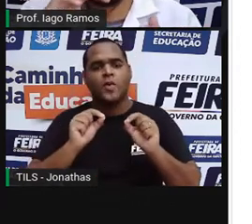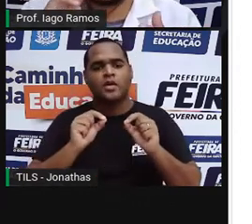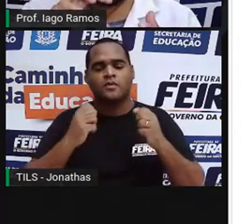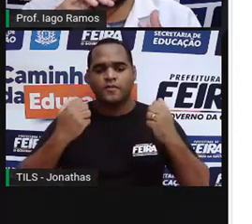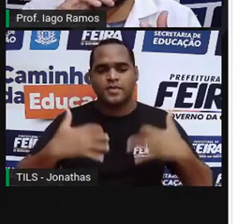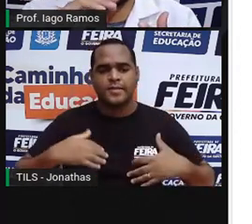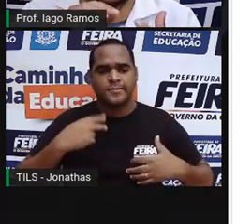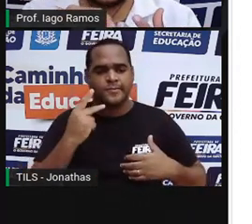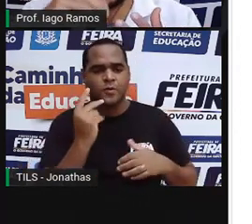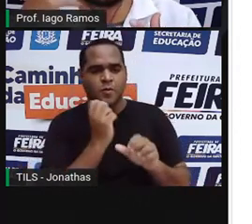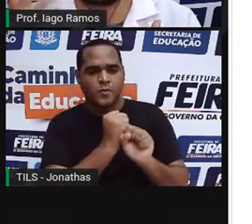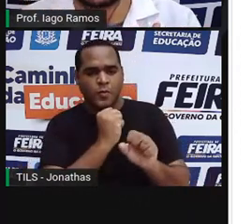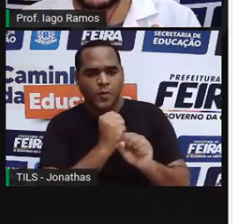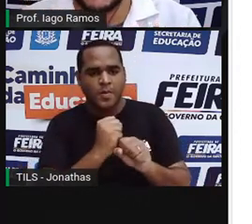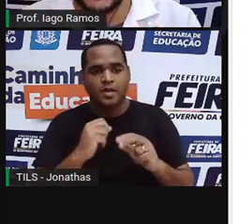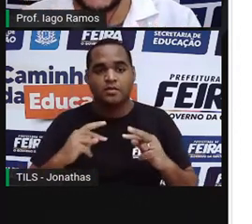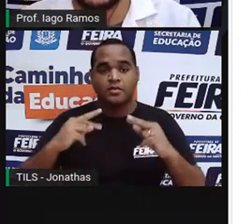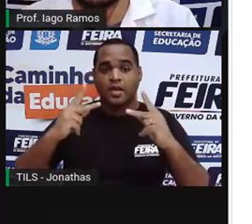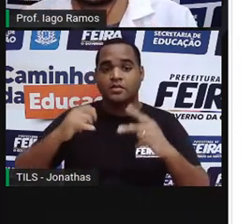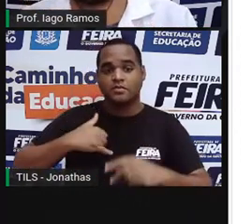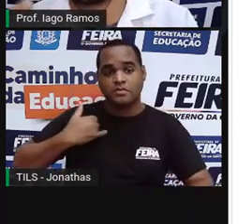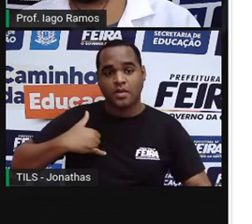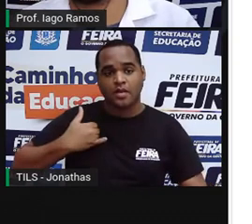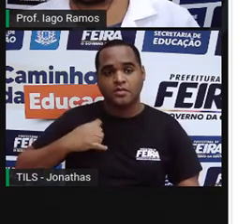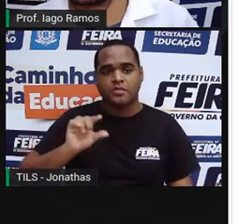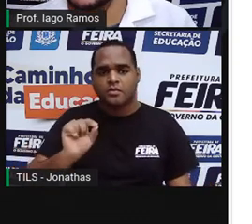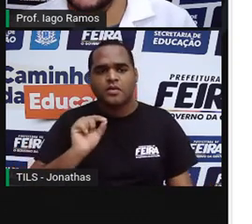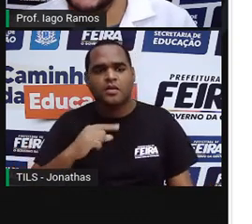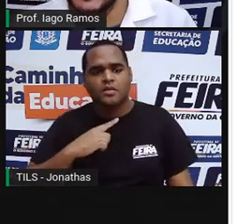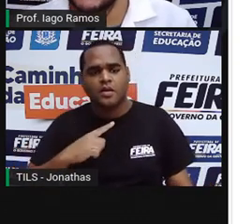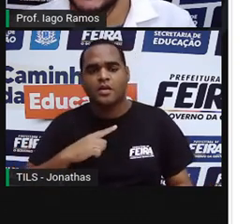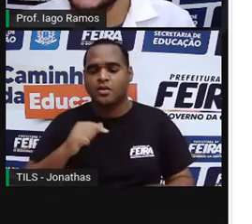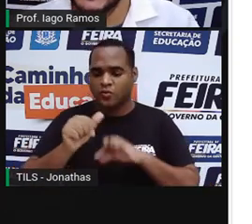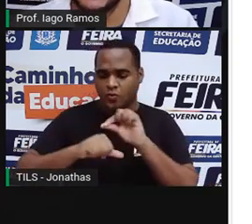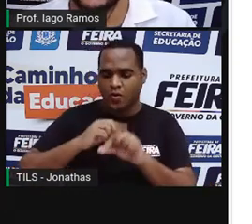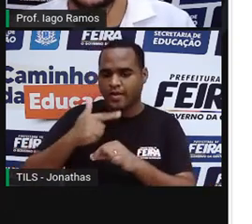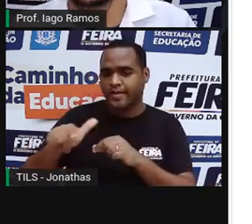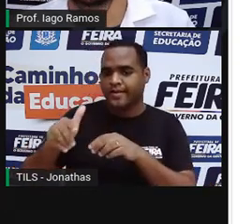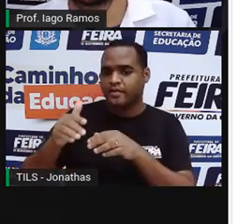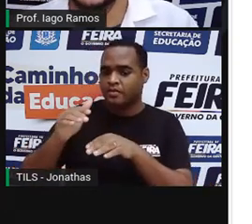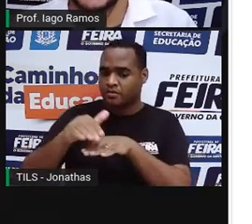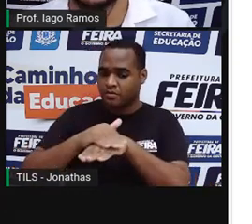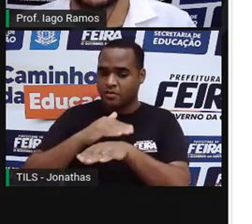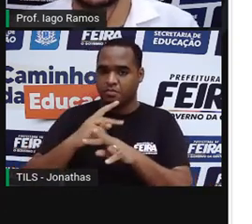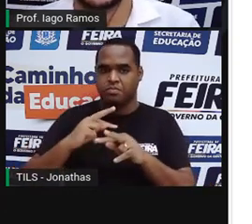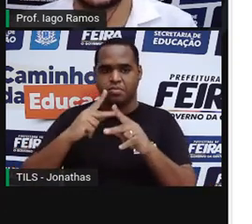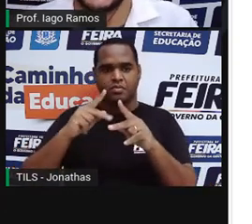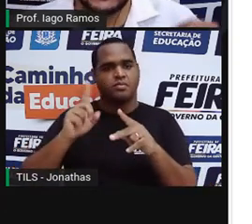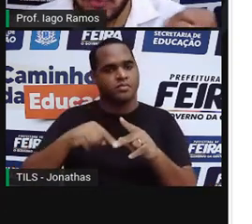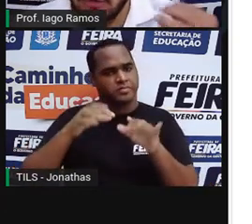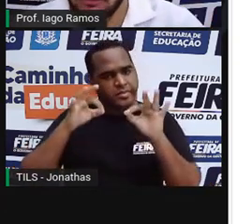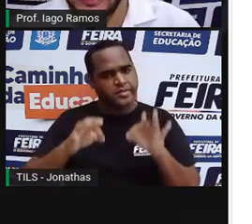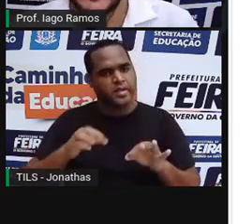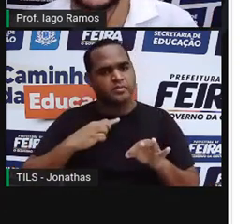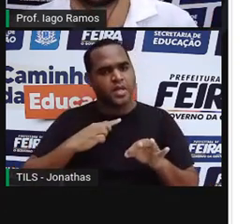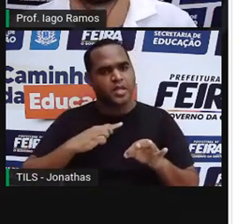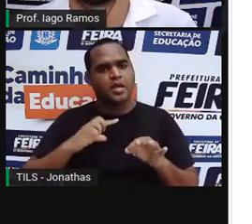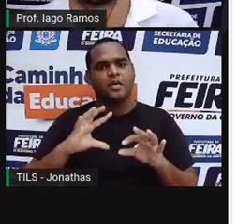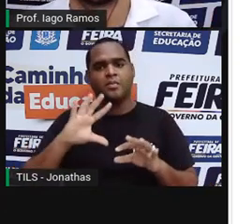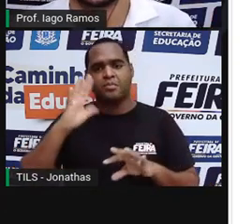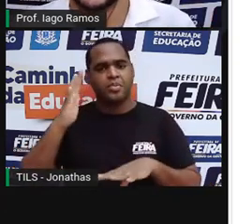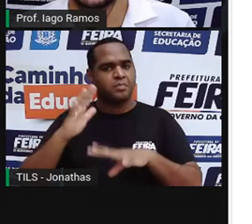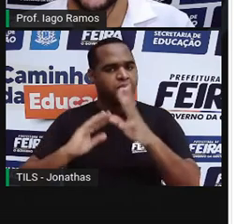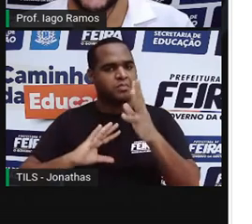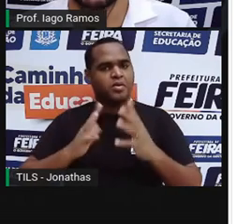quando essa sua idade dobra, vai dobrar o número do seu calçado? É certo isso? Isso sempre acontece? Isso acontece?